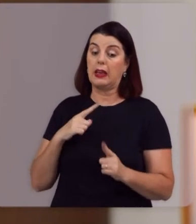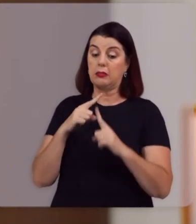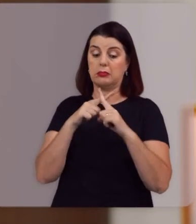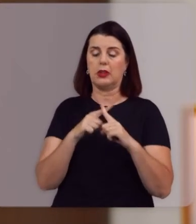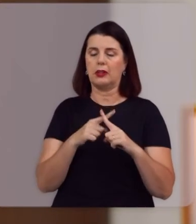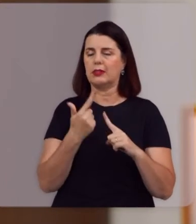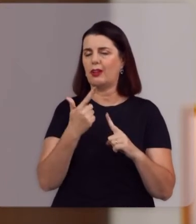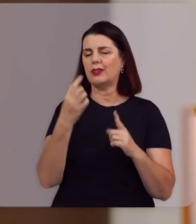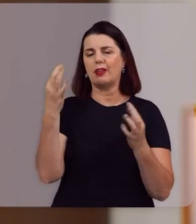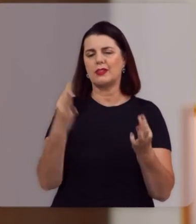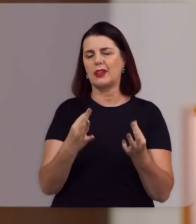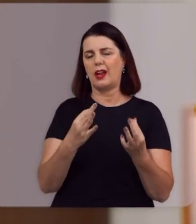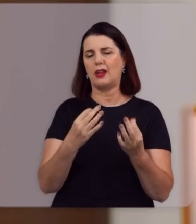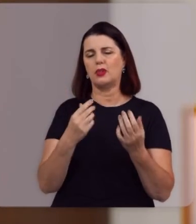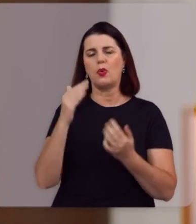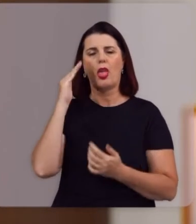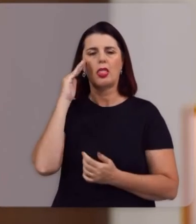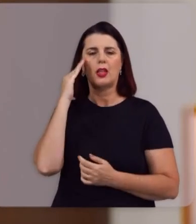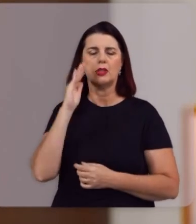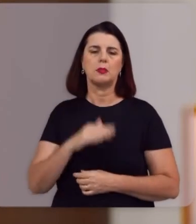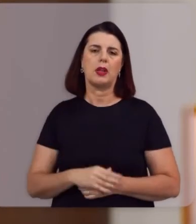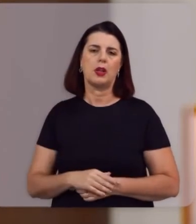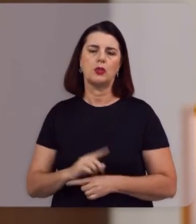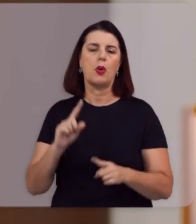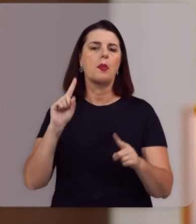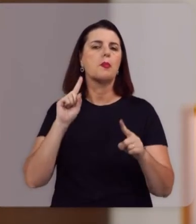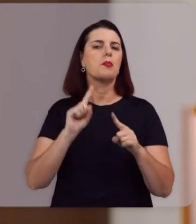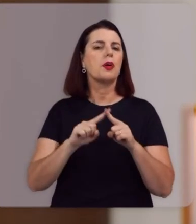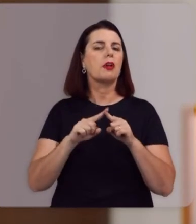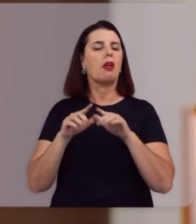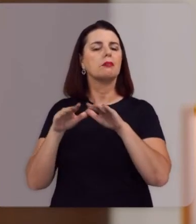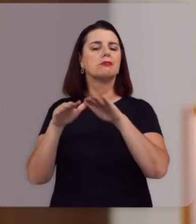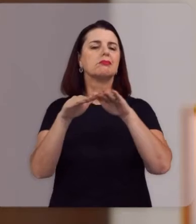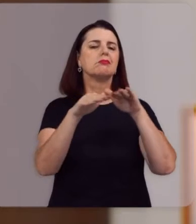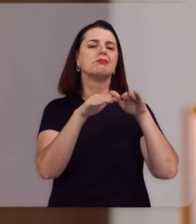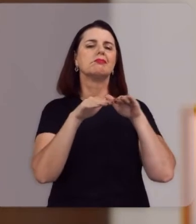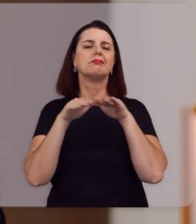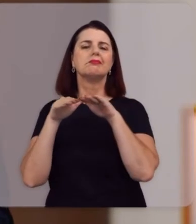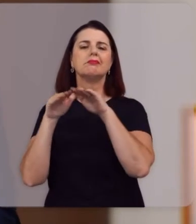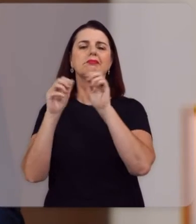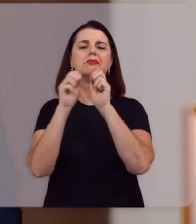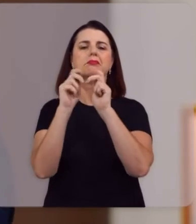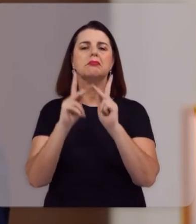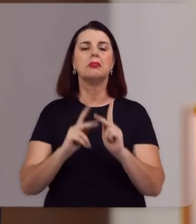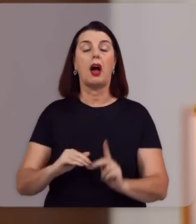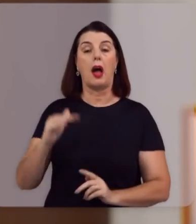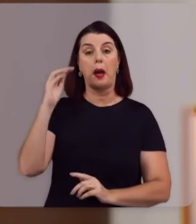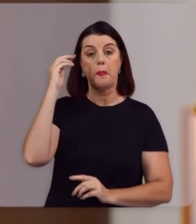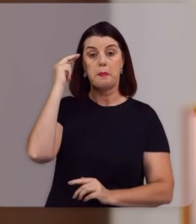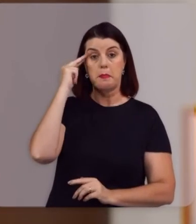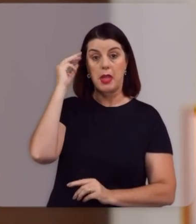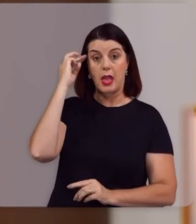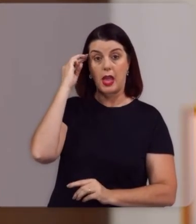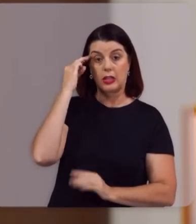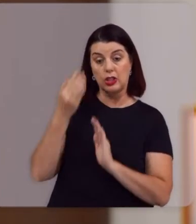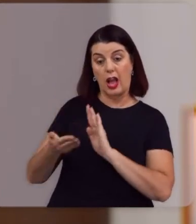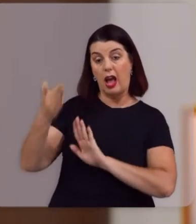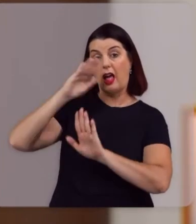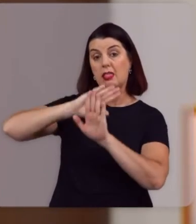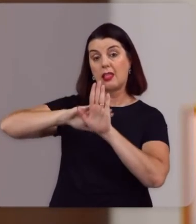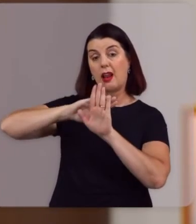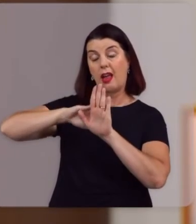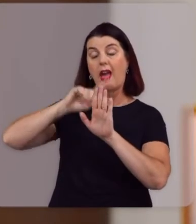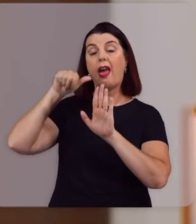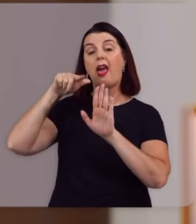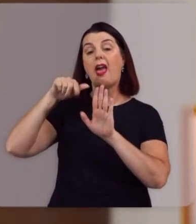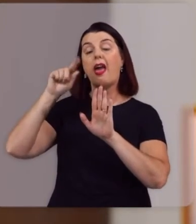porque não Houve Correta Compreensão Porque há Uma harmonia Plena Porque a mente Que está por trás Da Bíblia